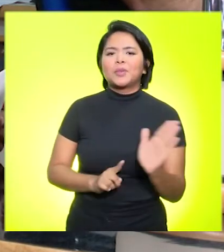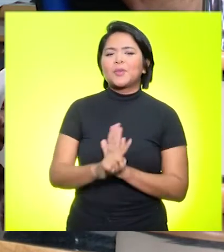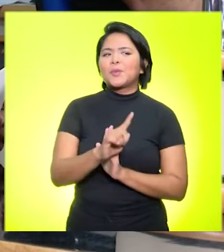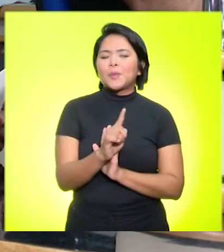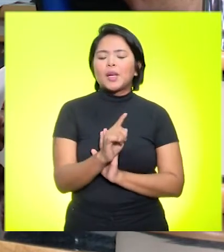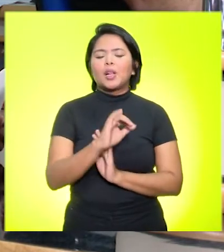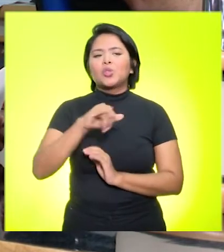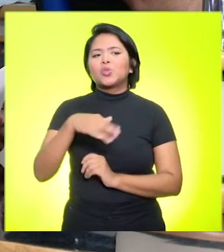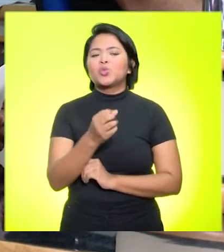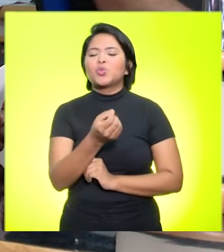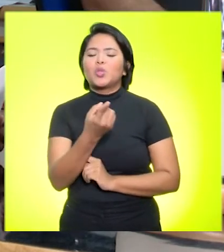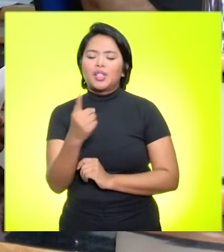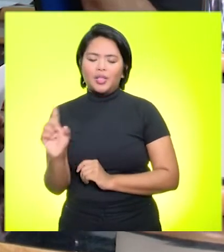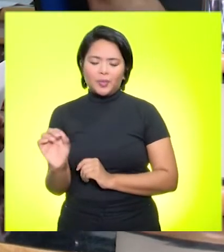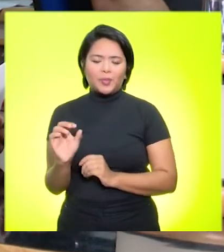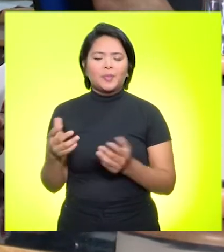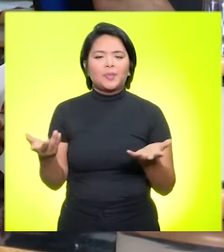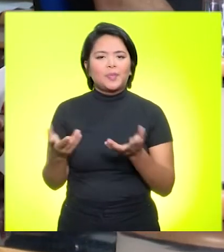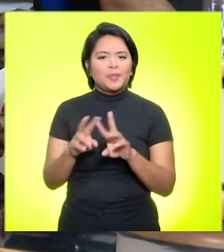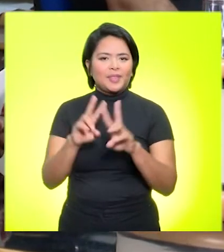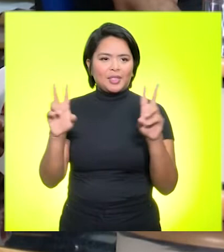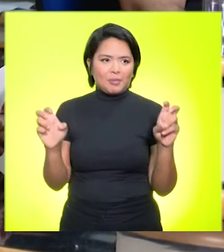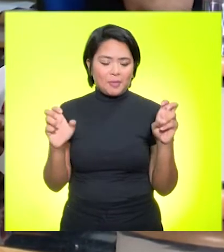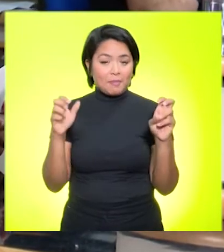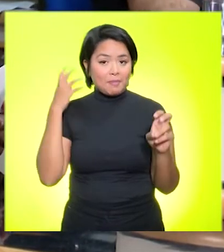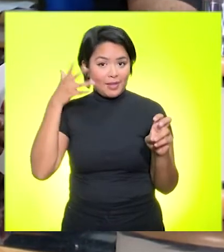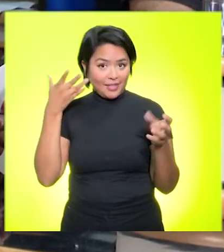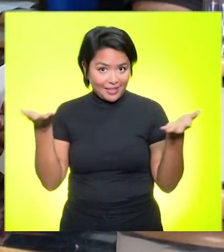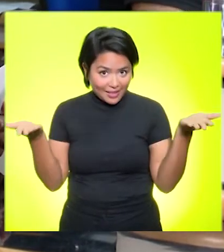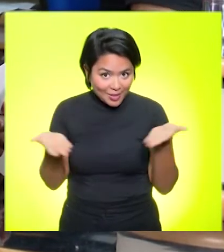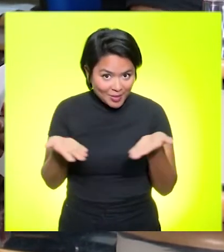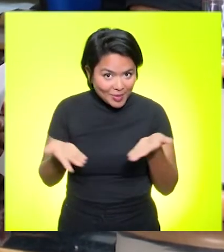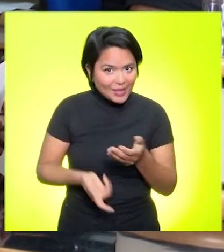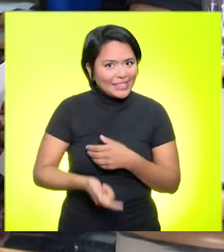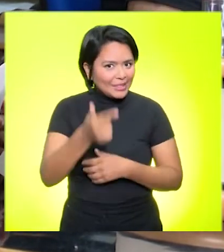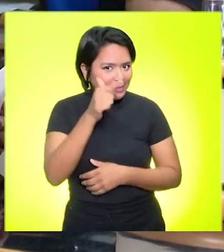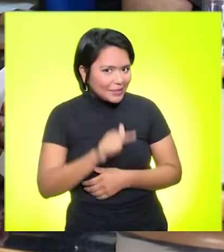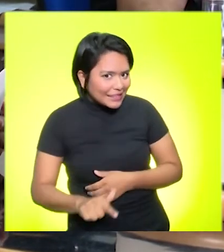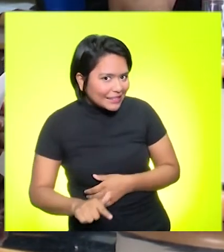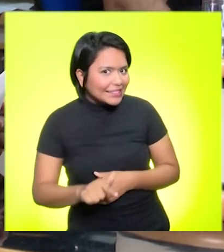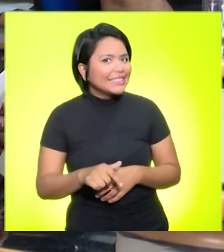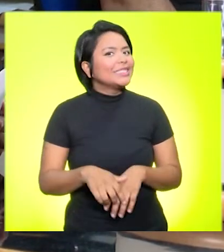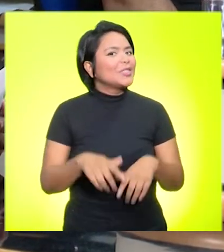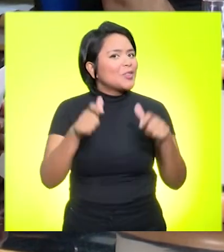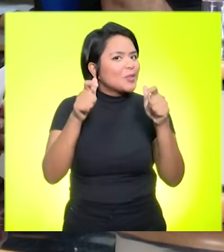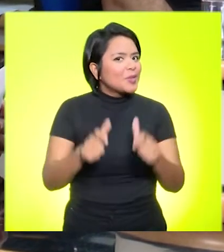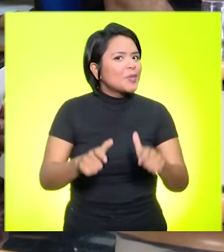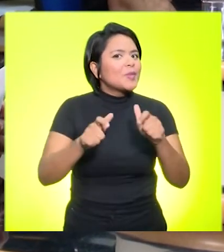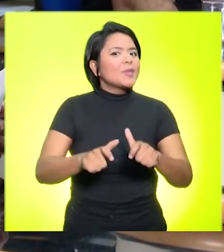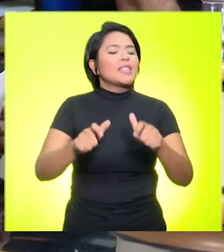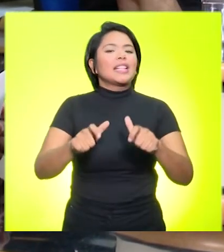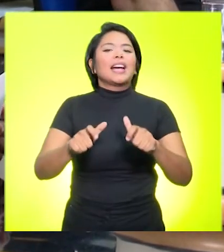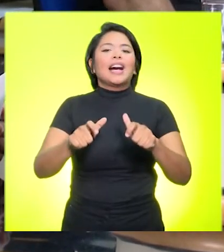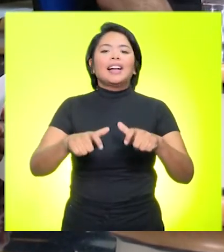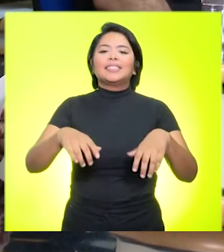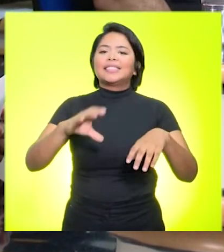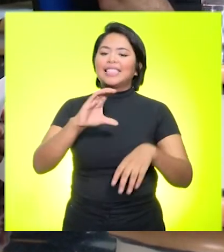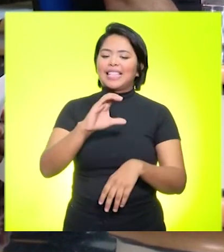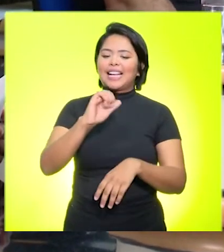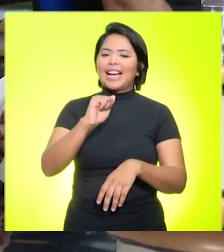Falando especificamente da palestra, que será hoje à noite, repetindo no Centro Amazônico de Fronteiras,